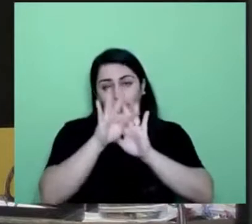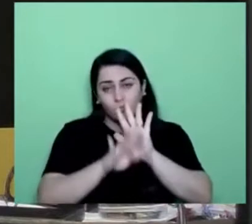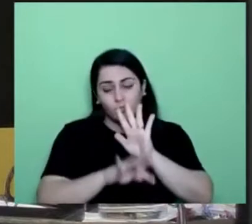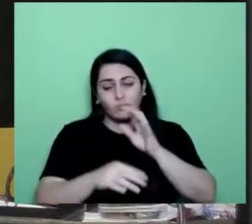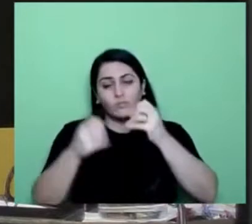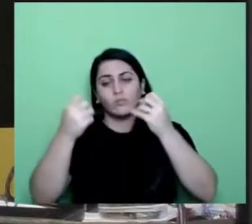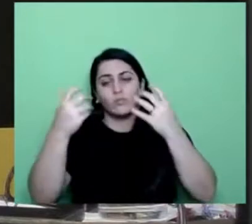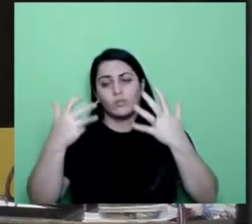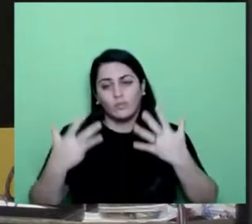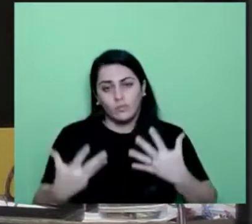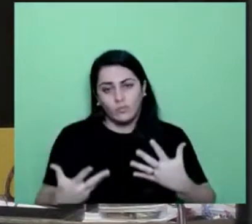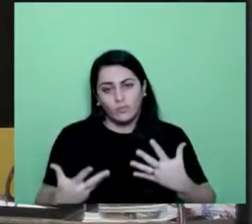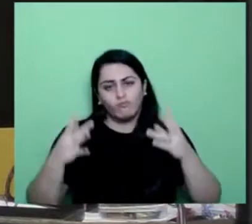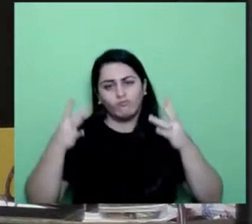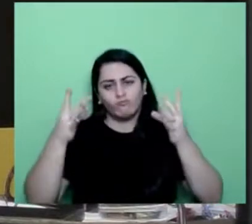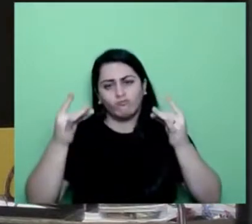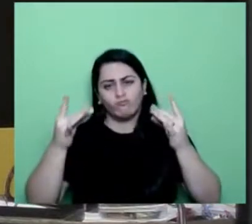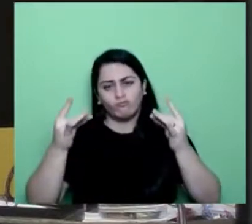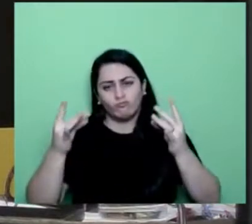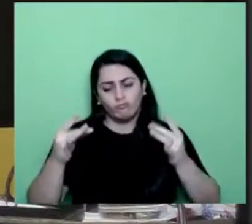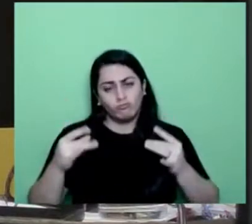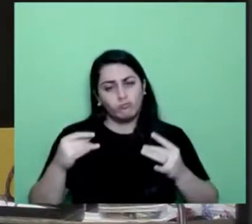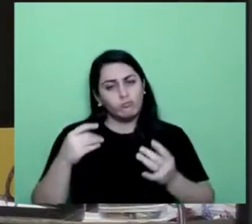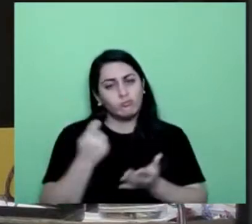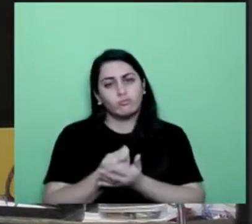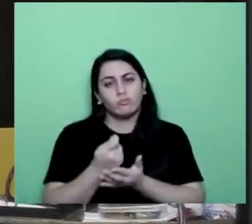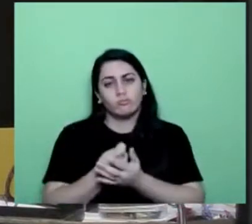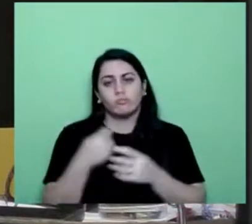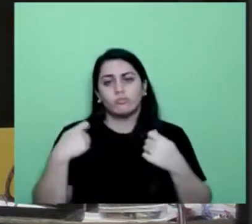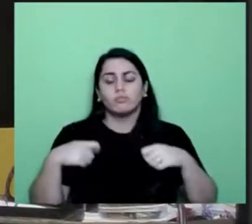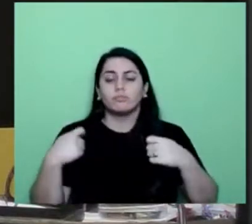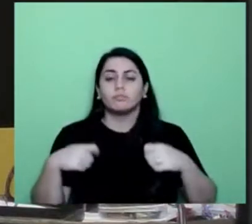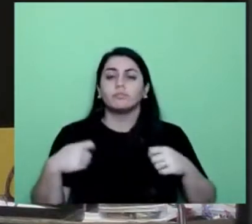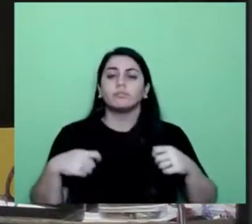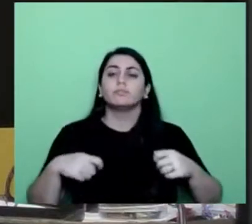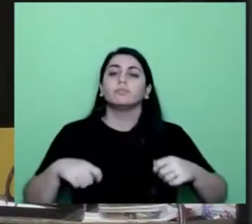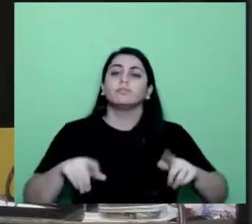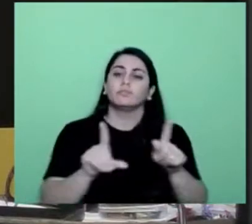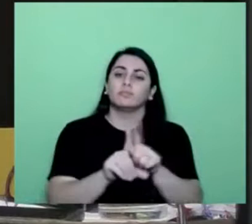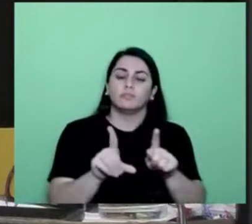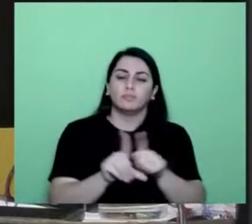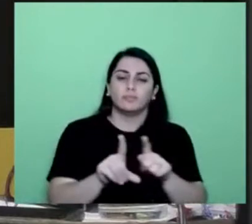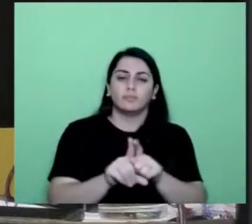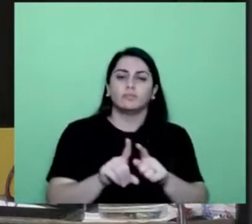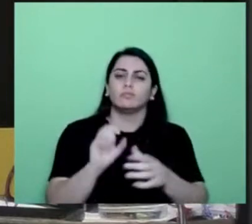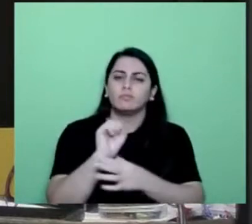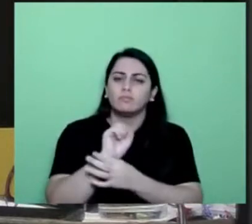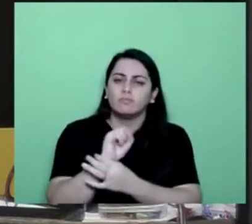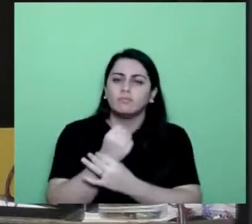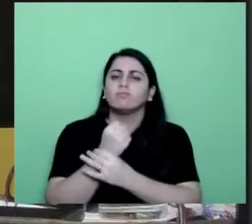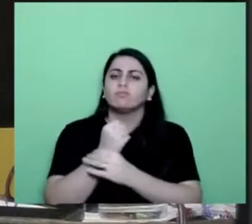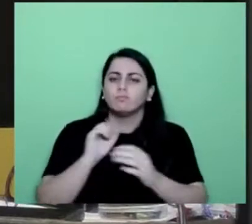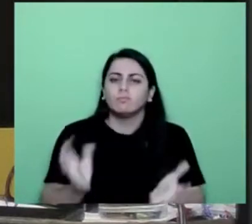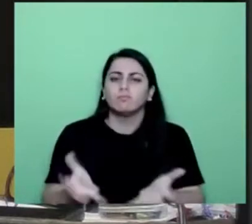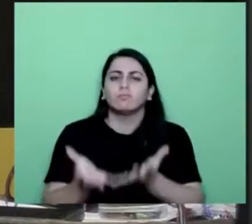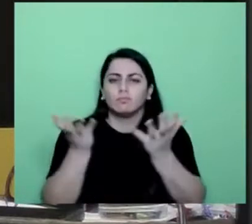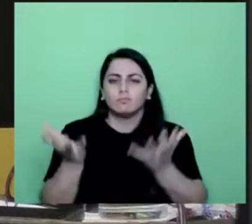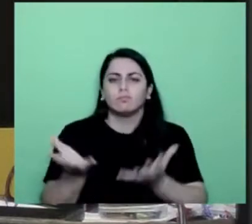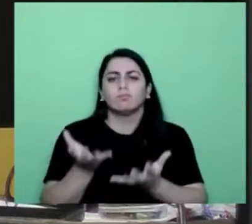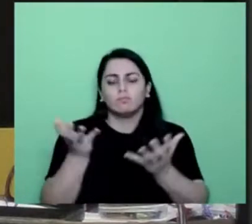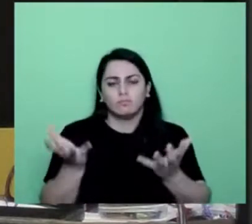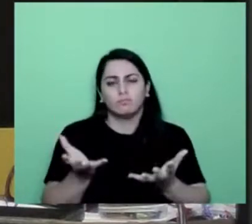essas exigências. E ainda continua. Promover, assegurar a interlocução,